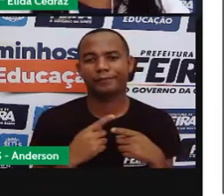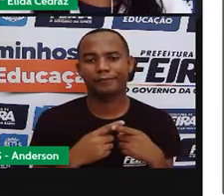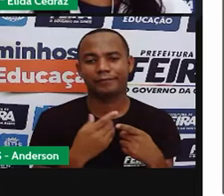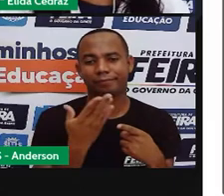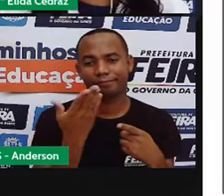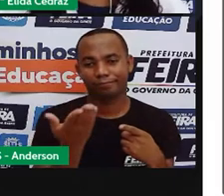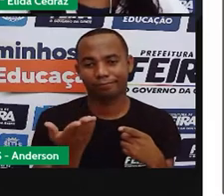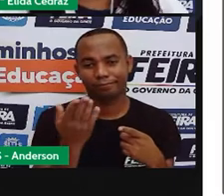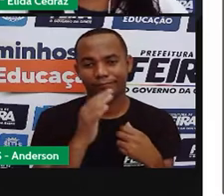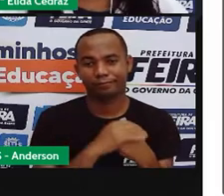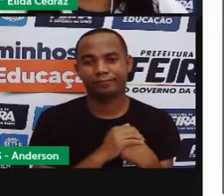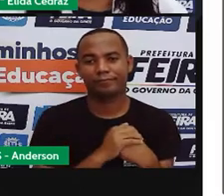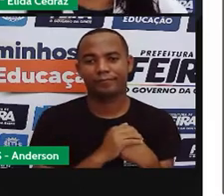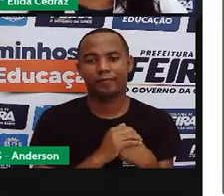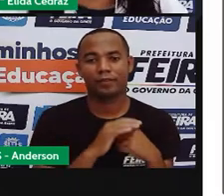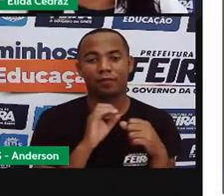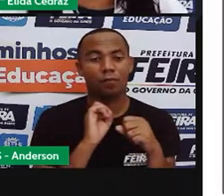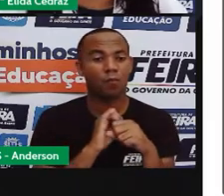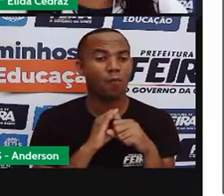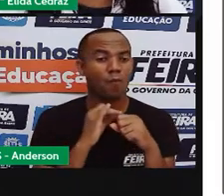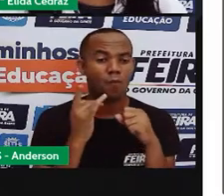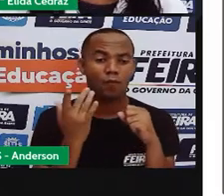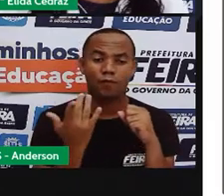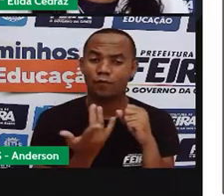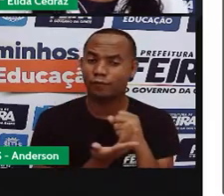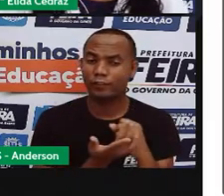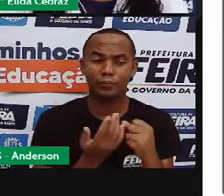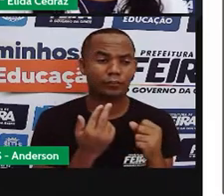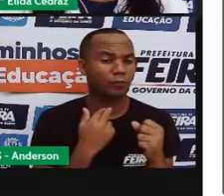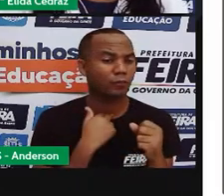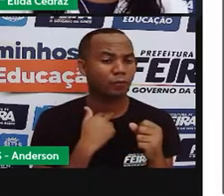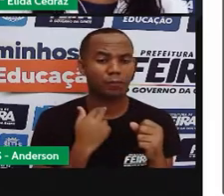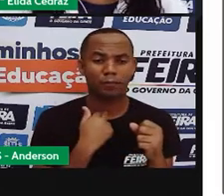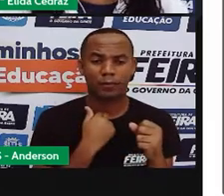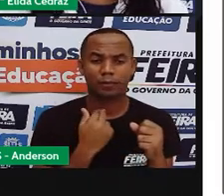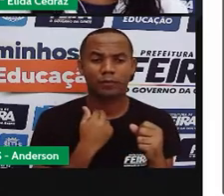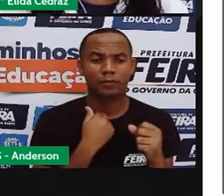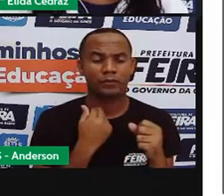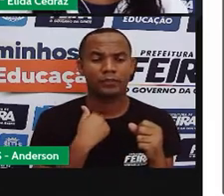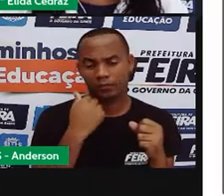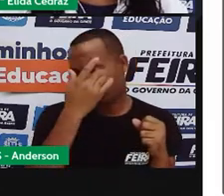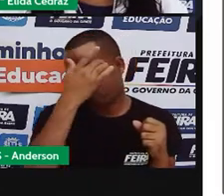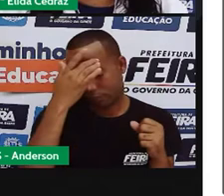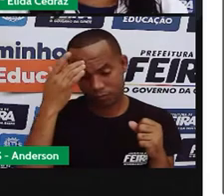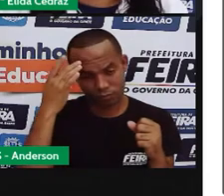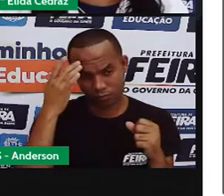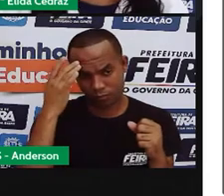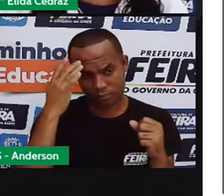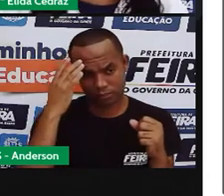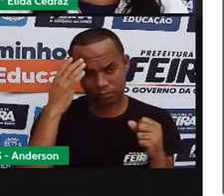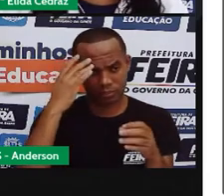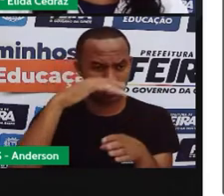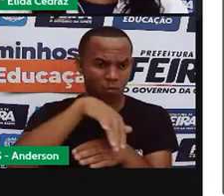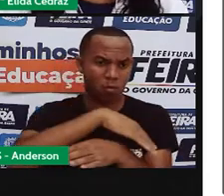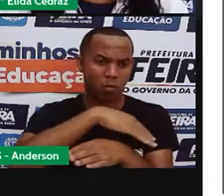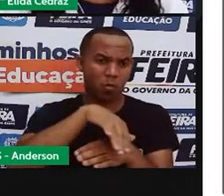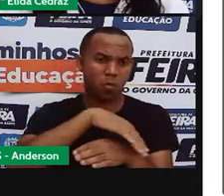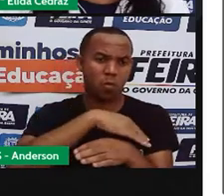foi isso né gente a covid não permitiu que as pessoas saíssem de casa normalmente